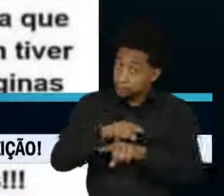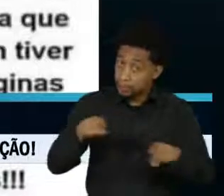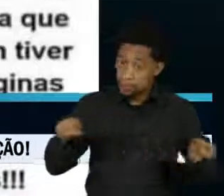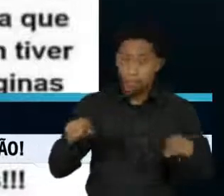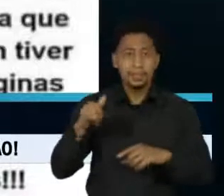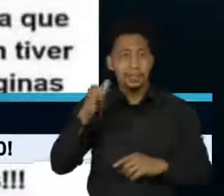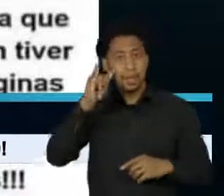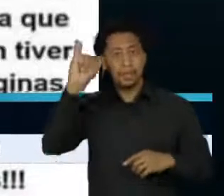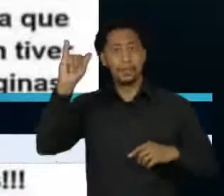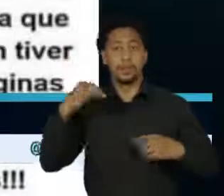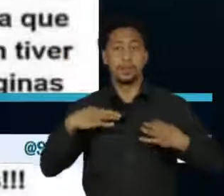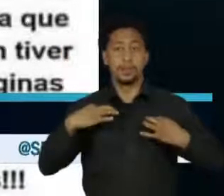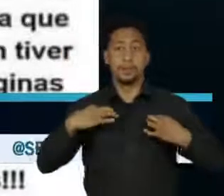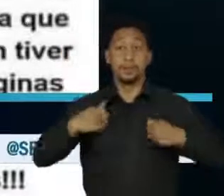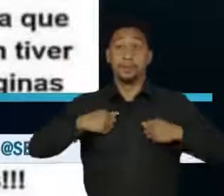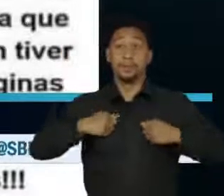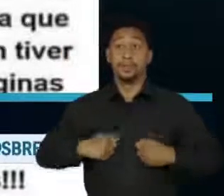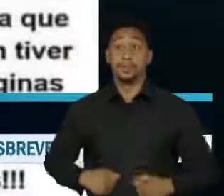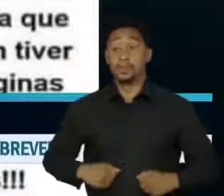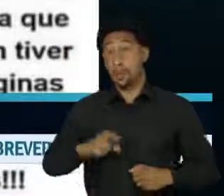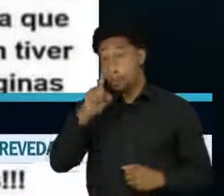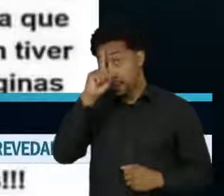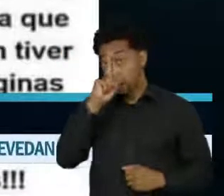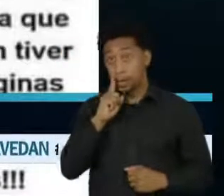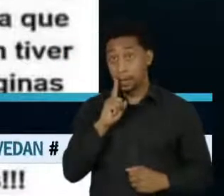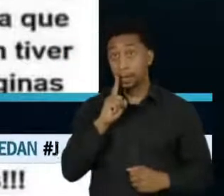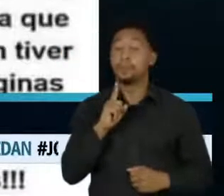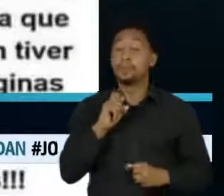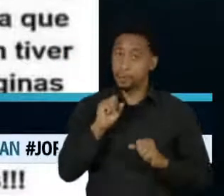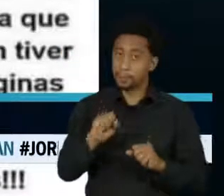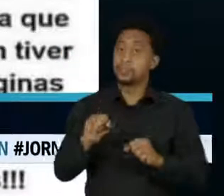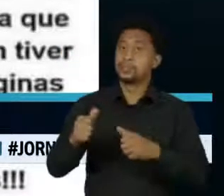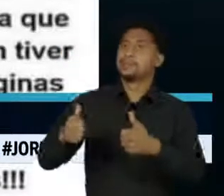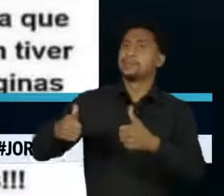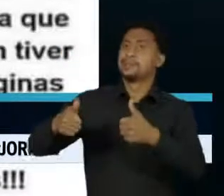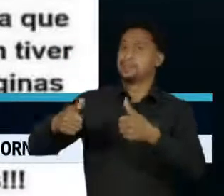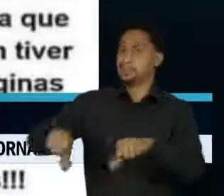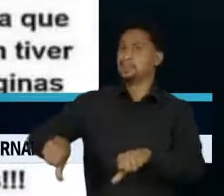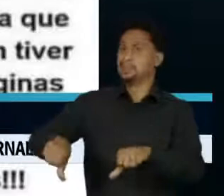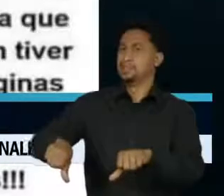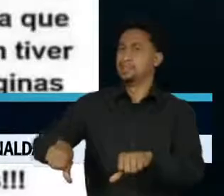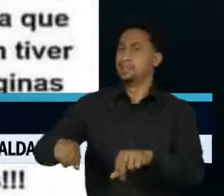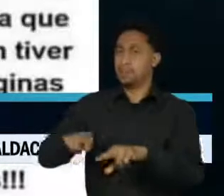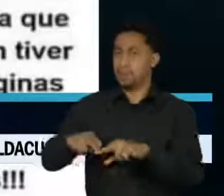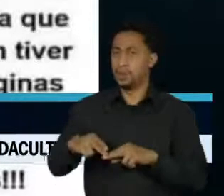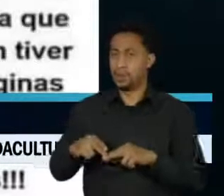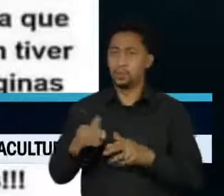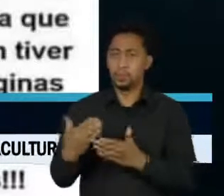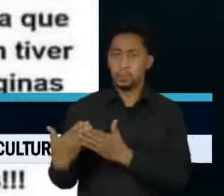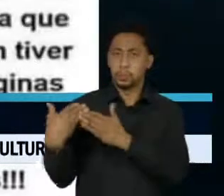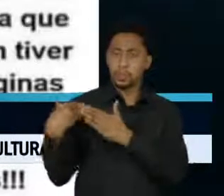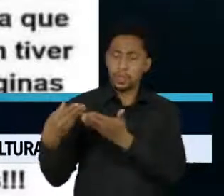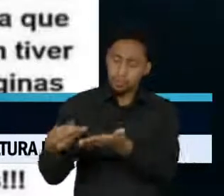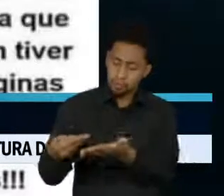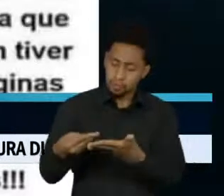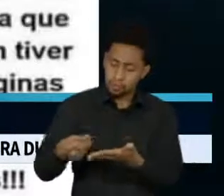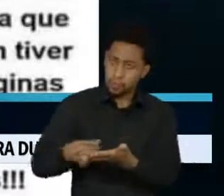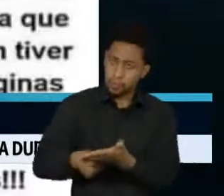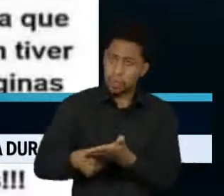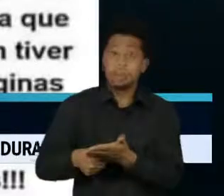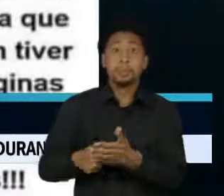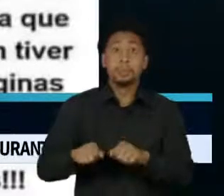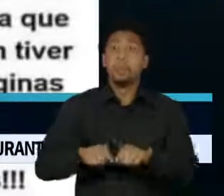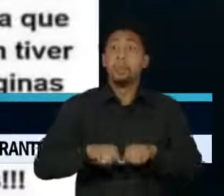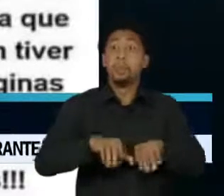camiseta amarela na hora de votar, já que o voto poderia ser anulado pelo mesário, circulou no início do mês no Facebook e em